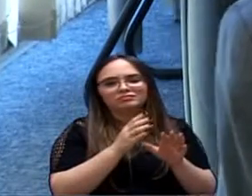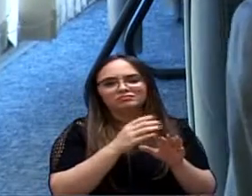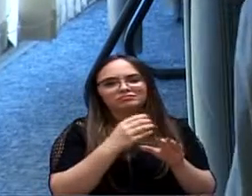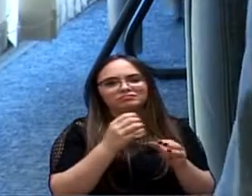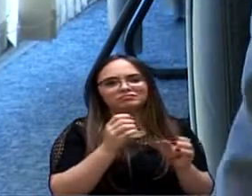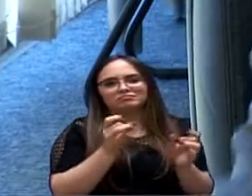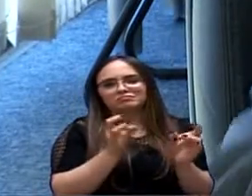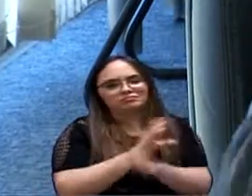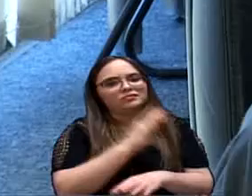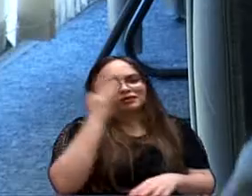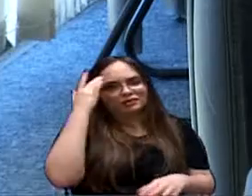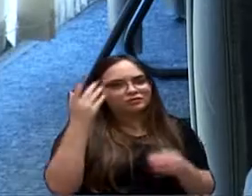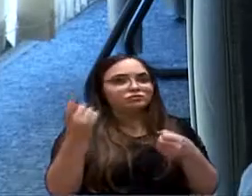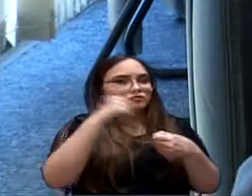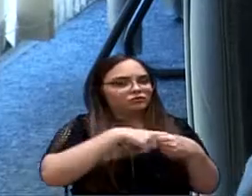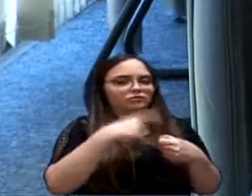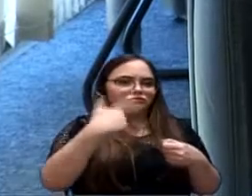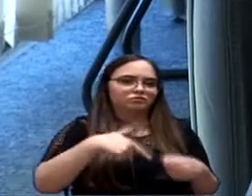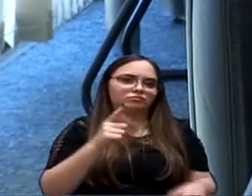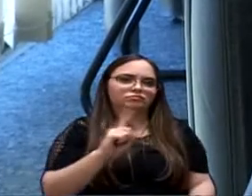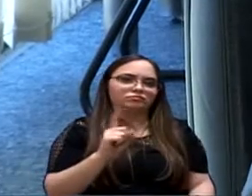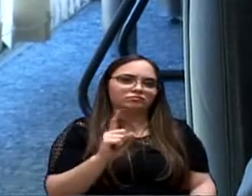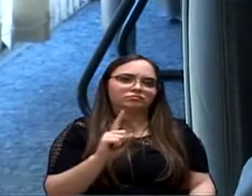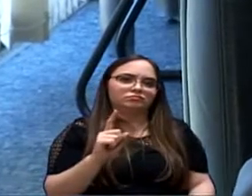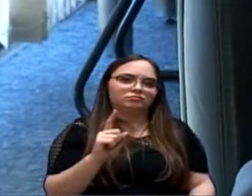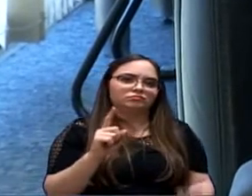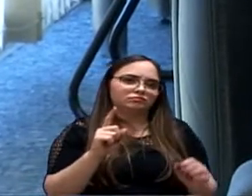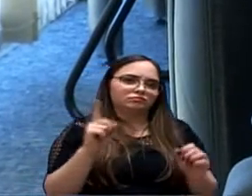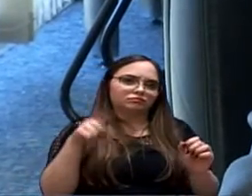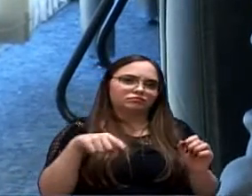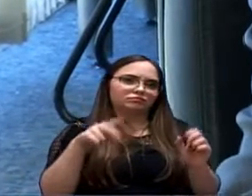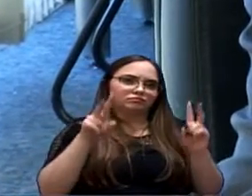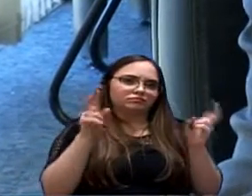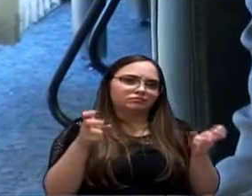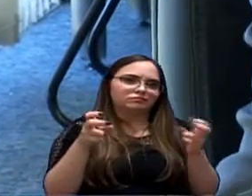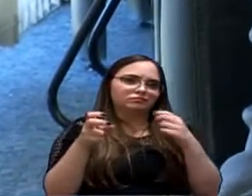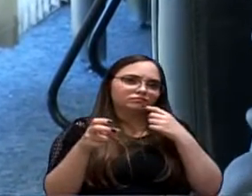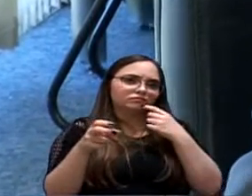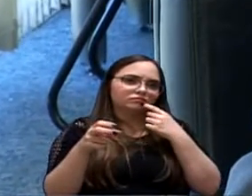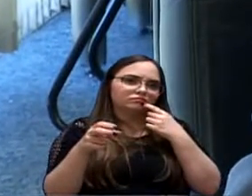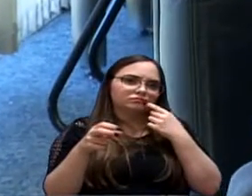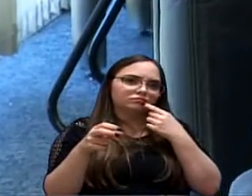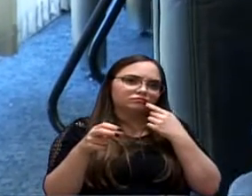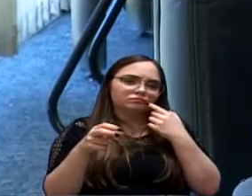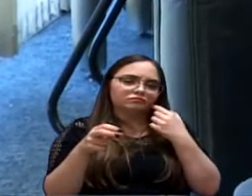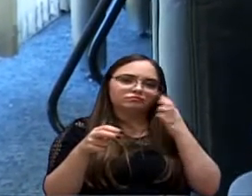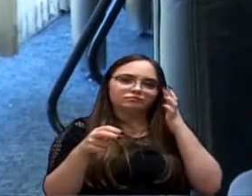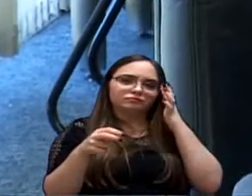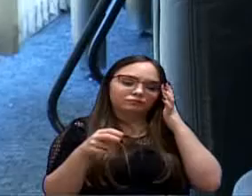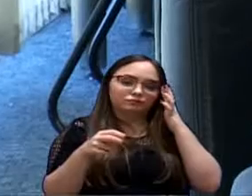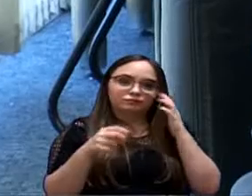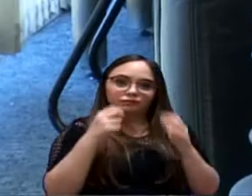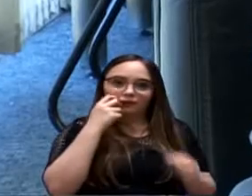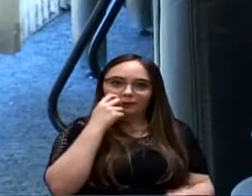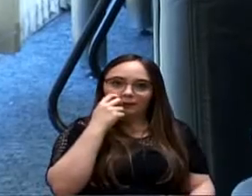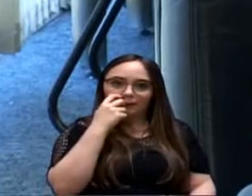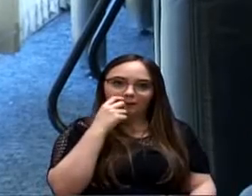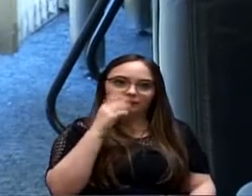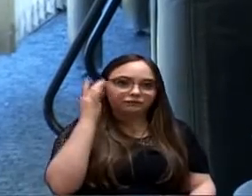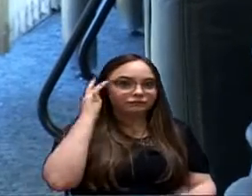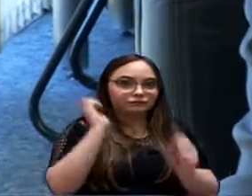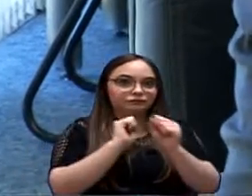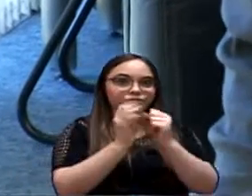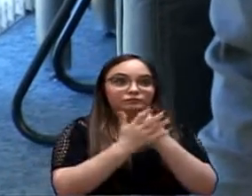e espero que não possa voltar de novo a questão de estar numa situação lá em cima da